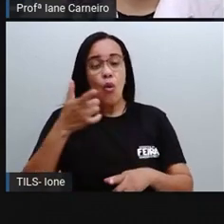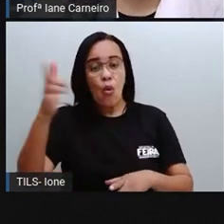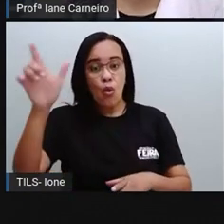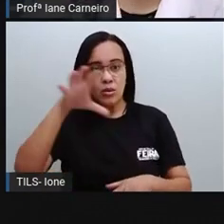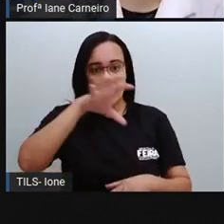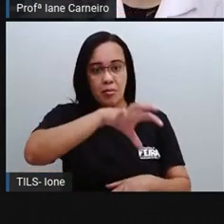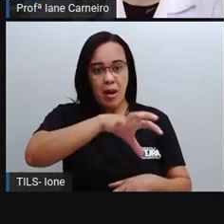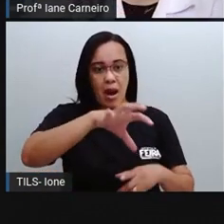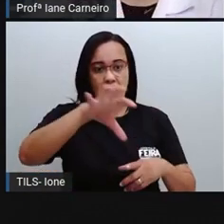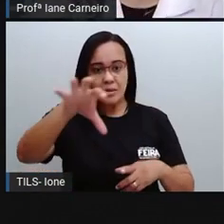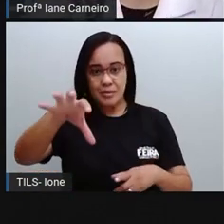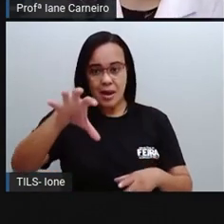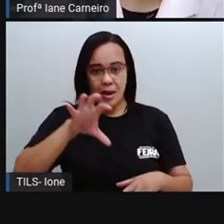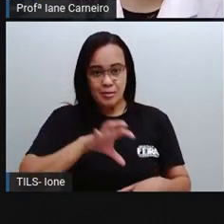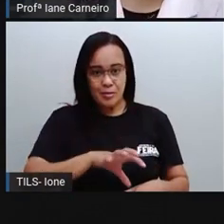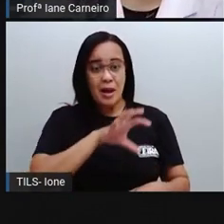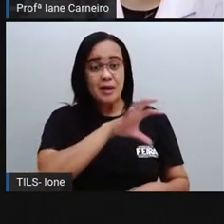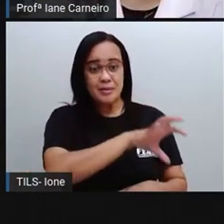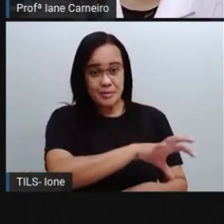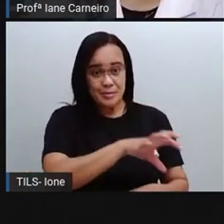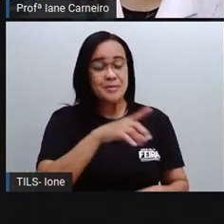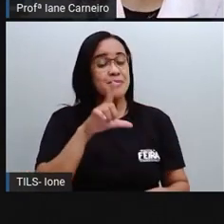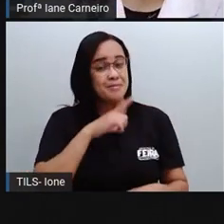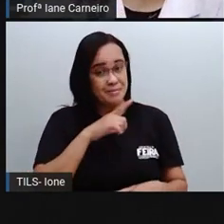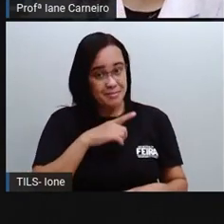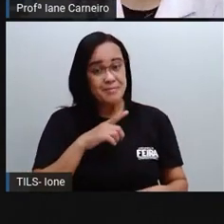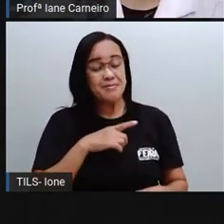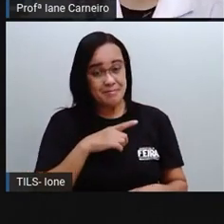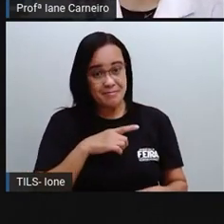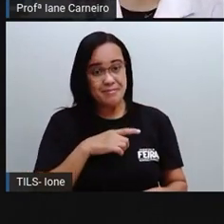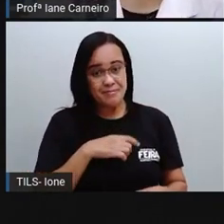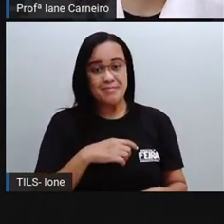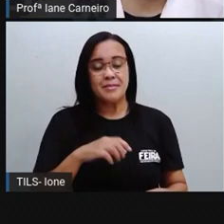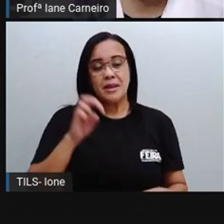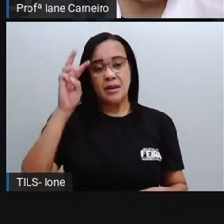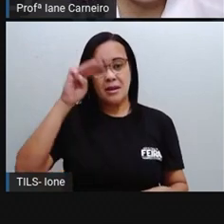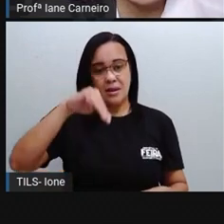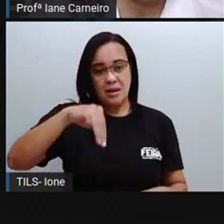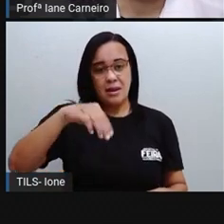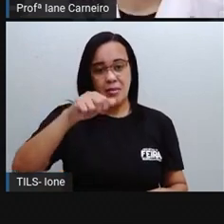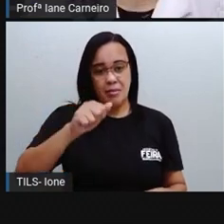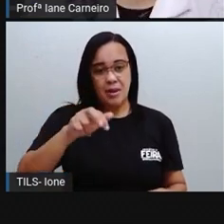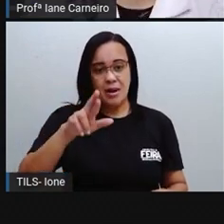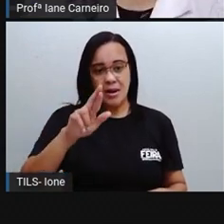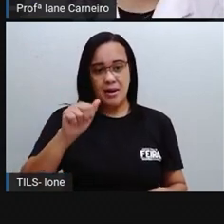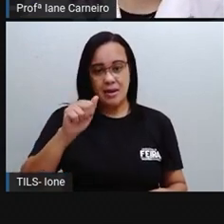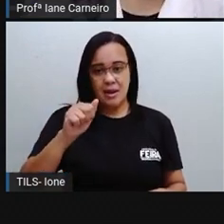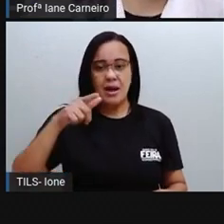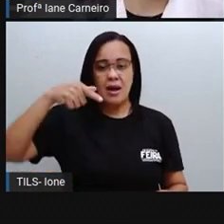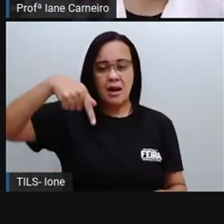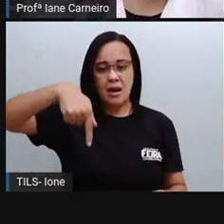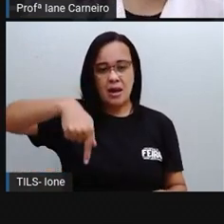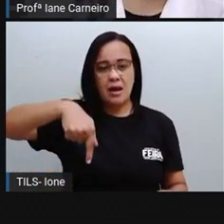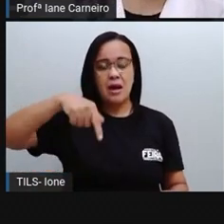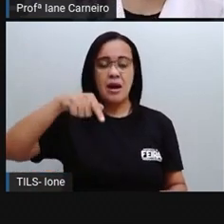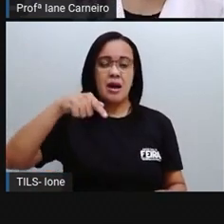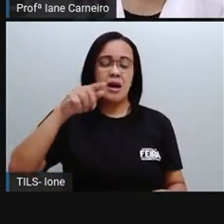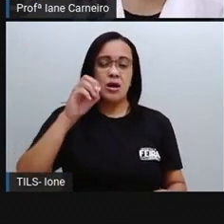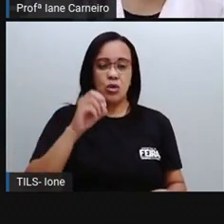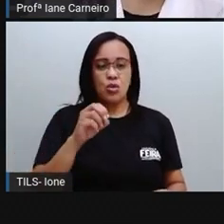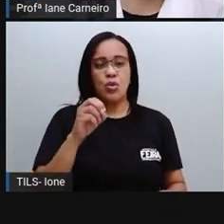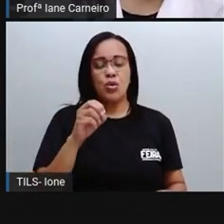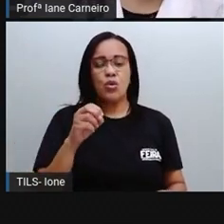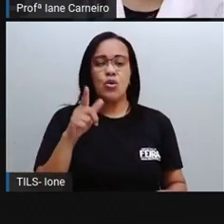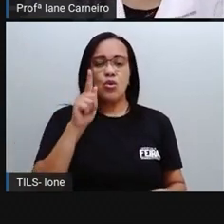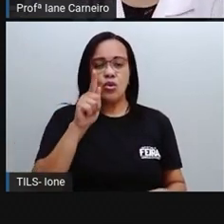Maragogi, que fica em Alagoas. Lembra que a Pró falou? Que é conhecido como o Caribe Brasileiro, né? A praia como